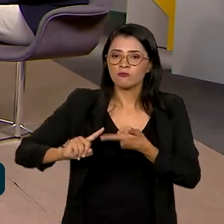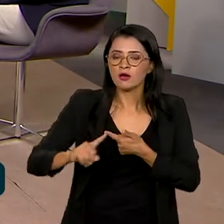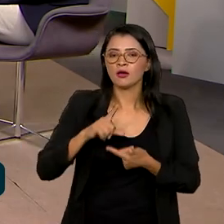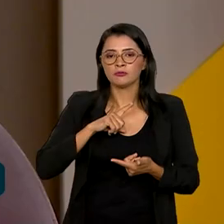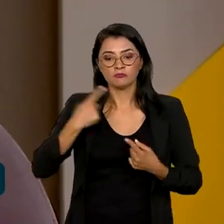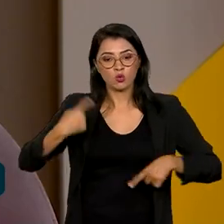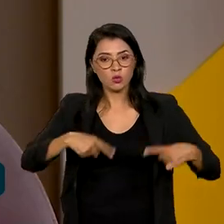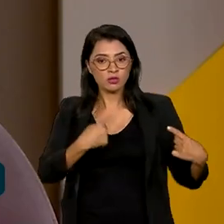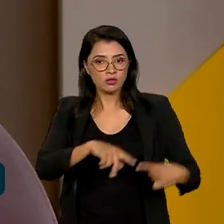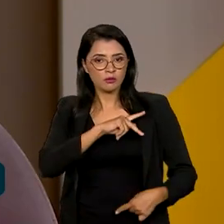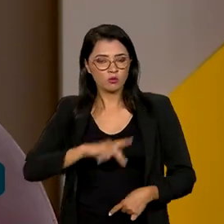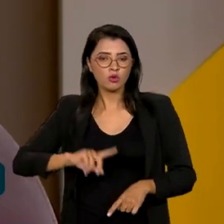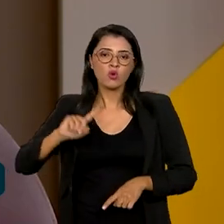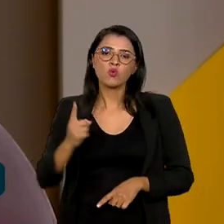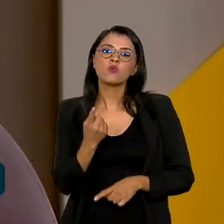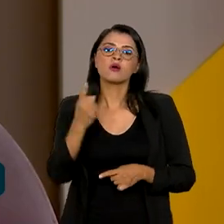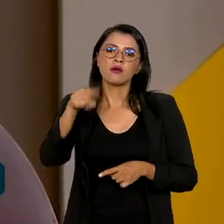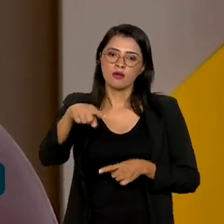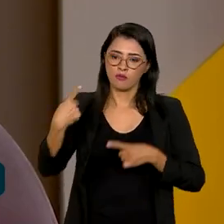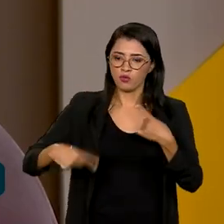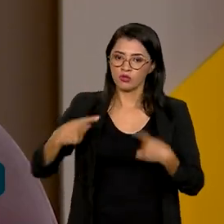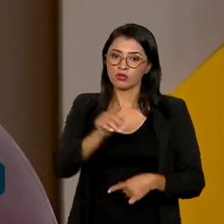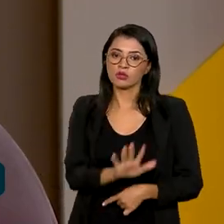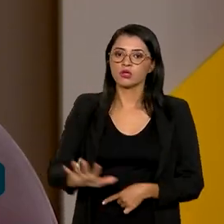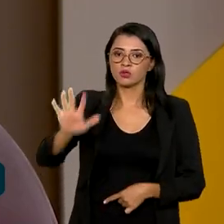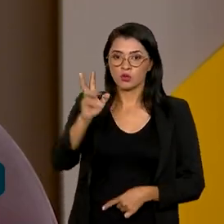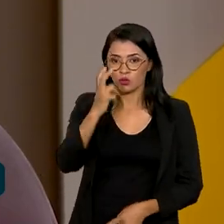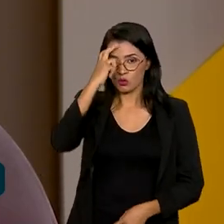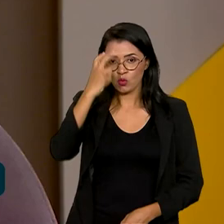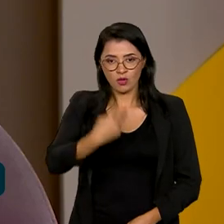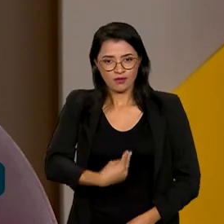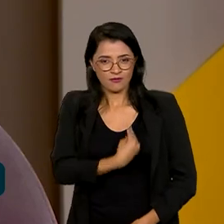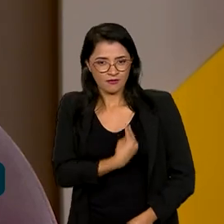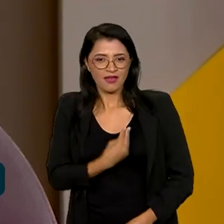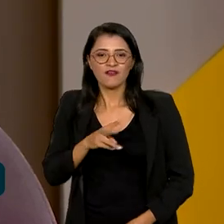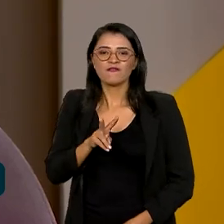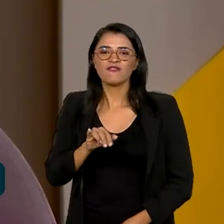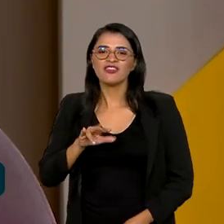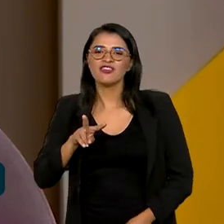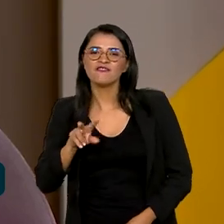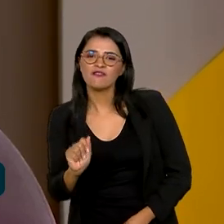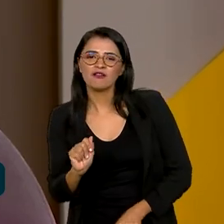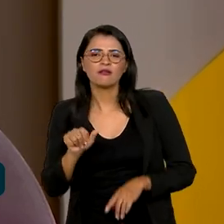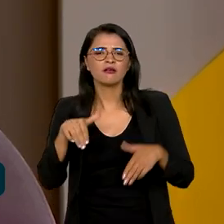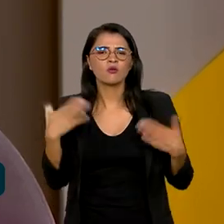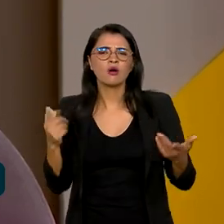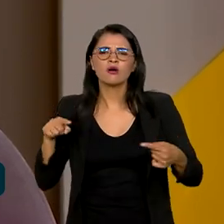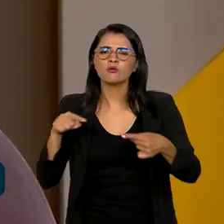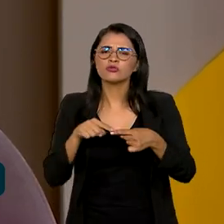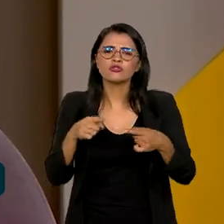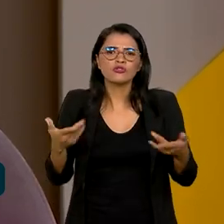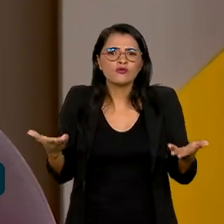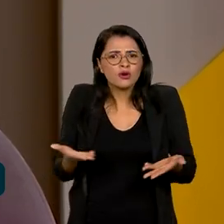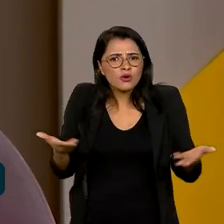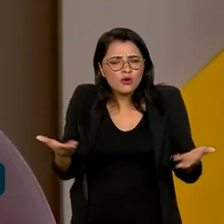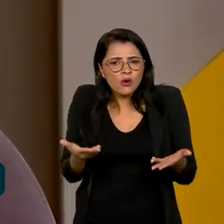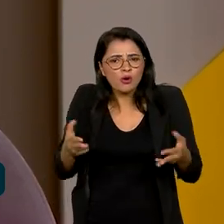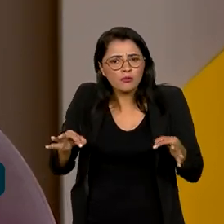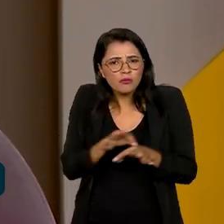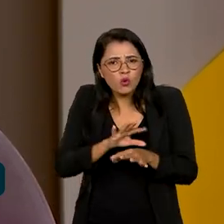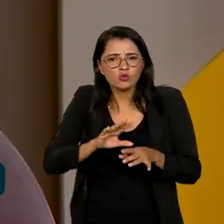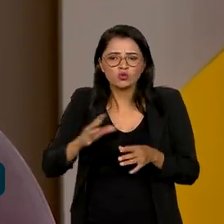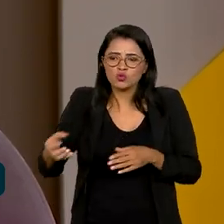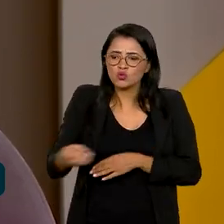políticas públicas. Uma delas é a Política Nacional Cultura Viva, né? Conta para a gente quais os objetivos agora atualizados